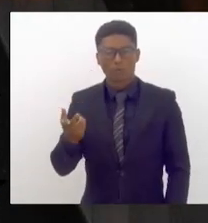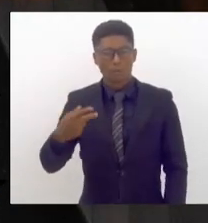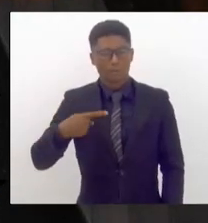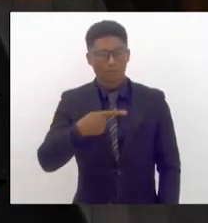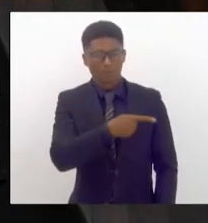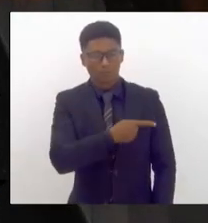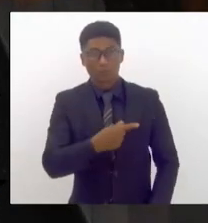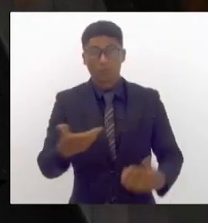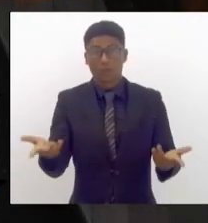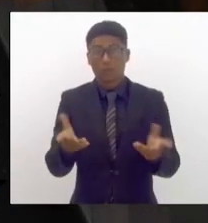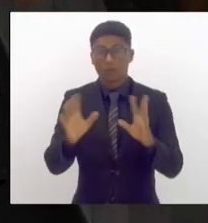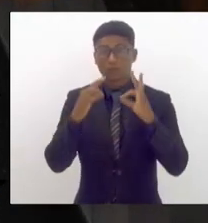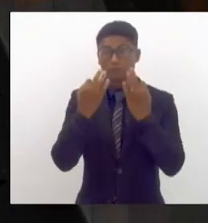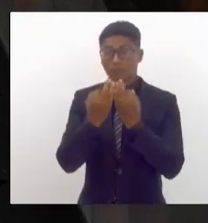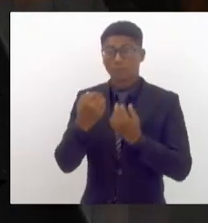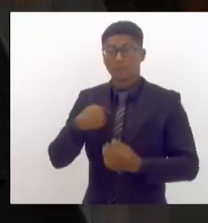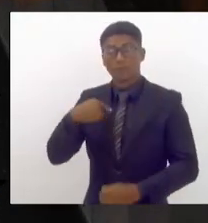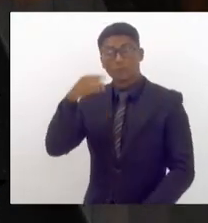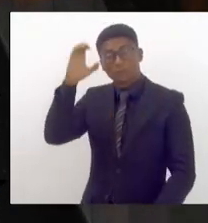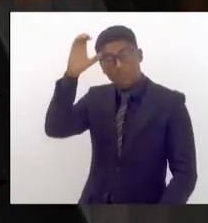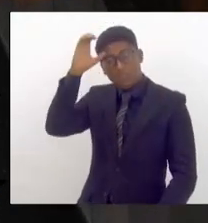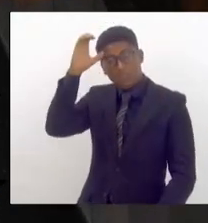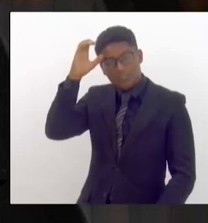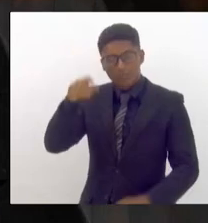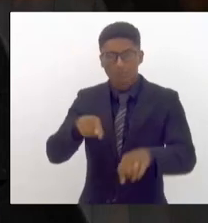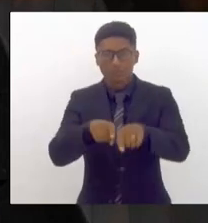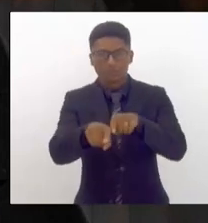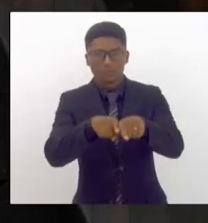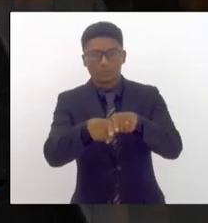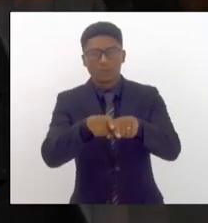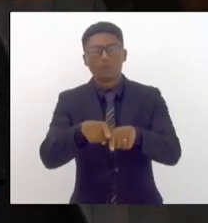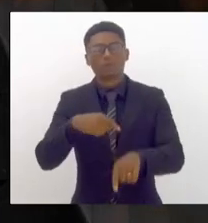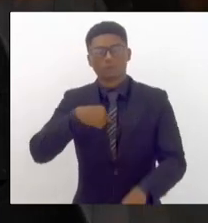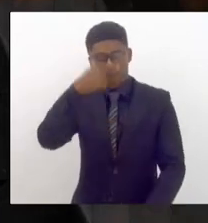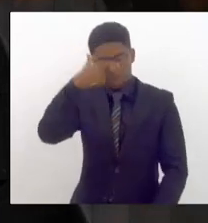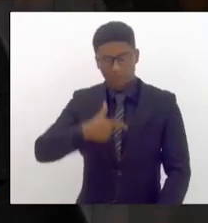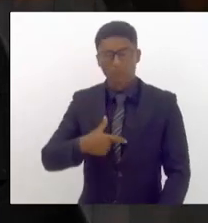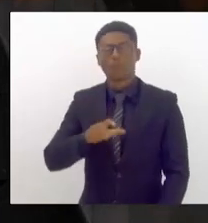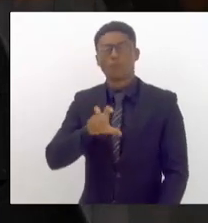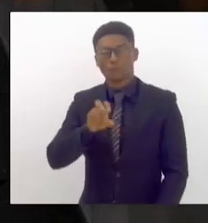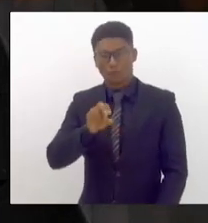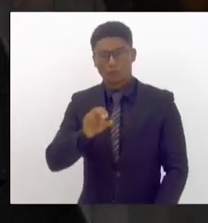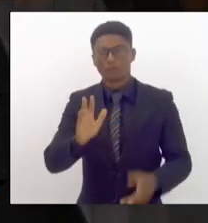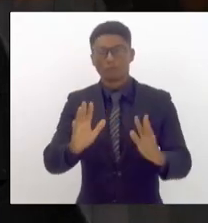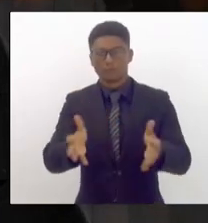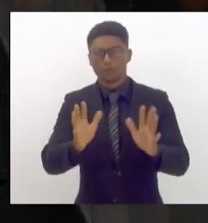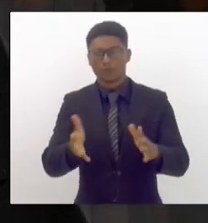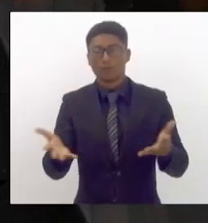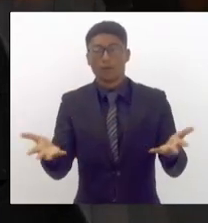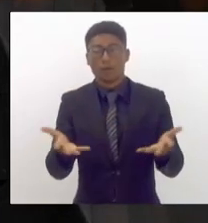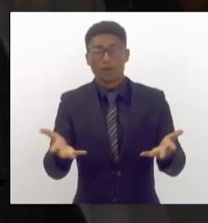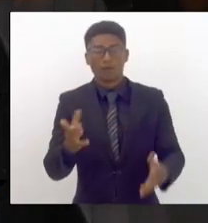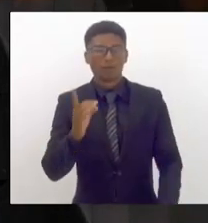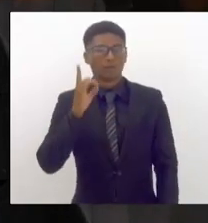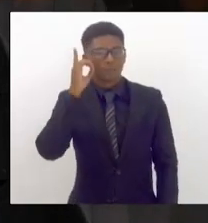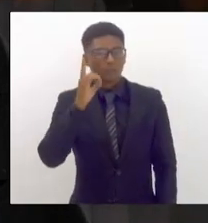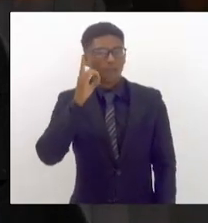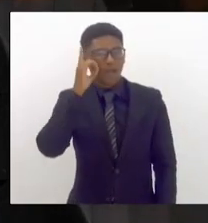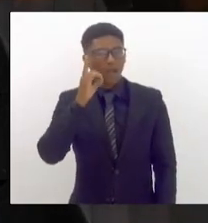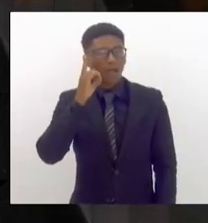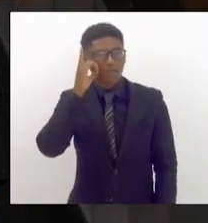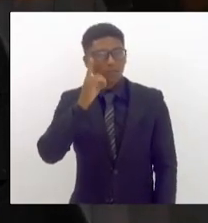em família sou tio, irmão, avô, agora mais recentemente, deputado, pai,